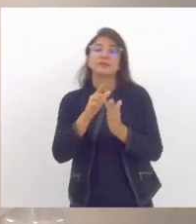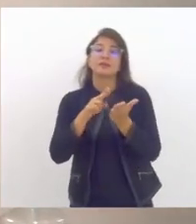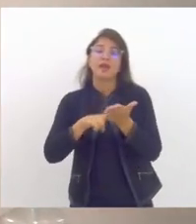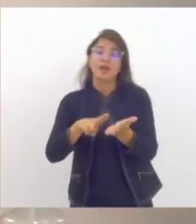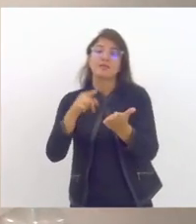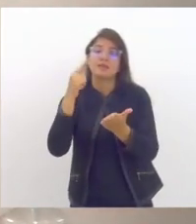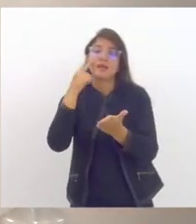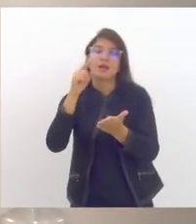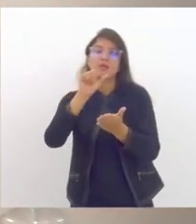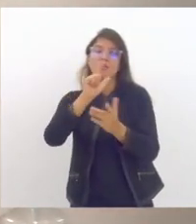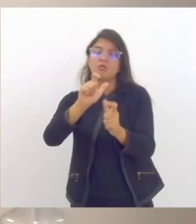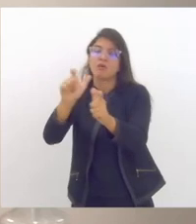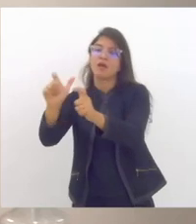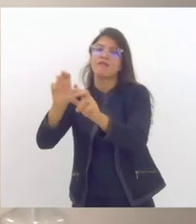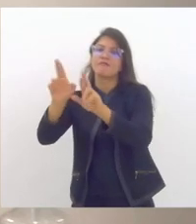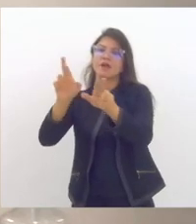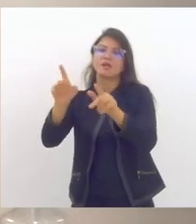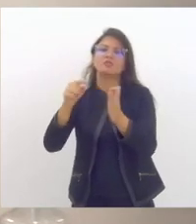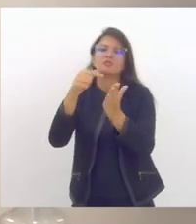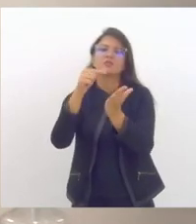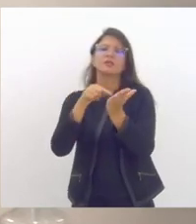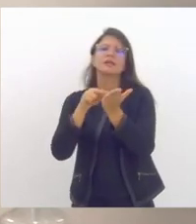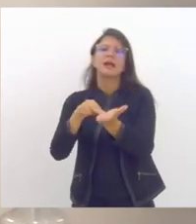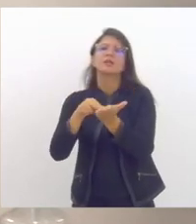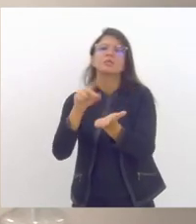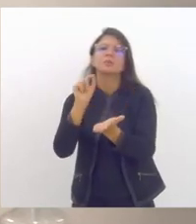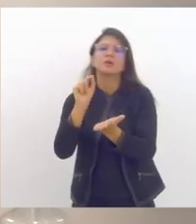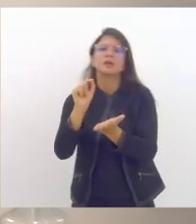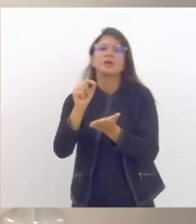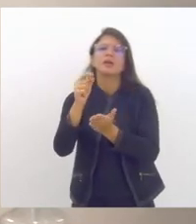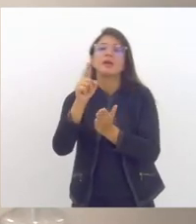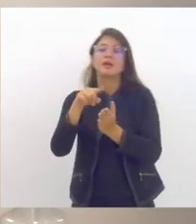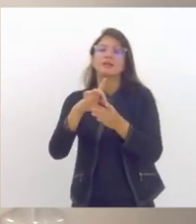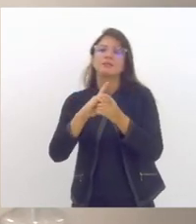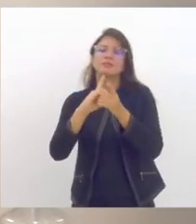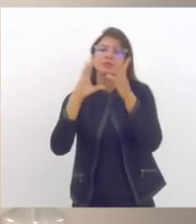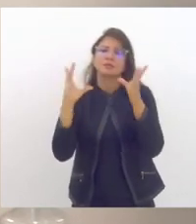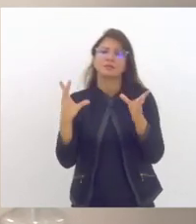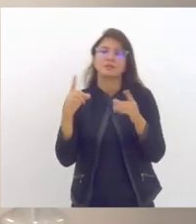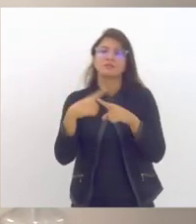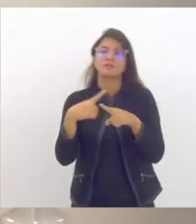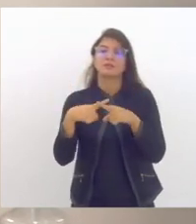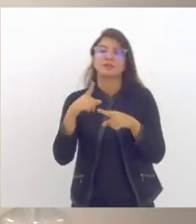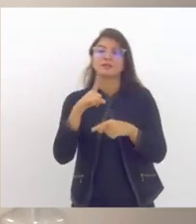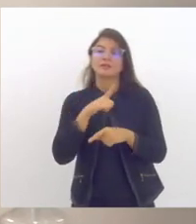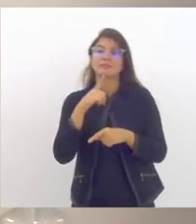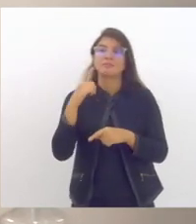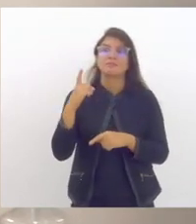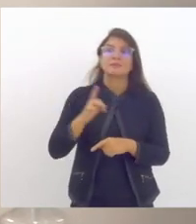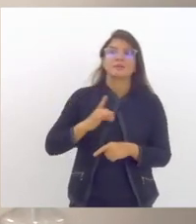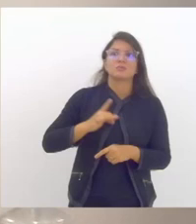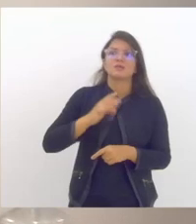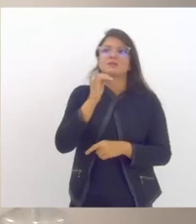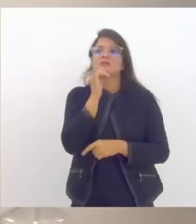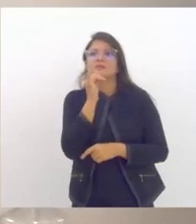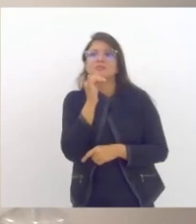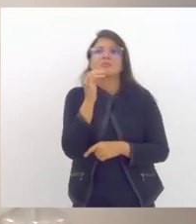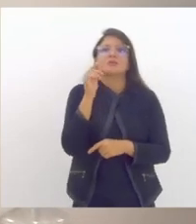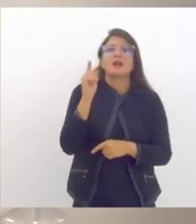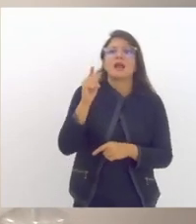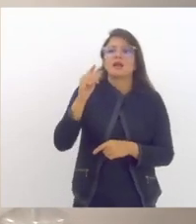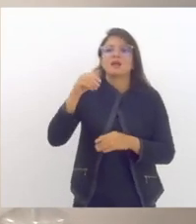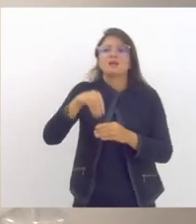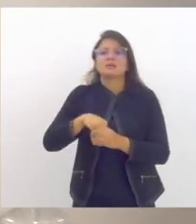diante do fantasma do golpe que paira sobre os nossos do nosso país sobre a tentativa de deslegitimação das